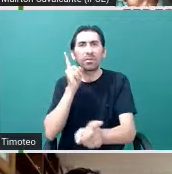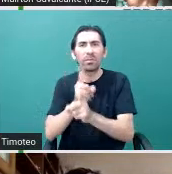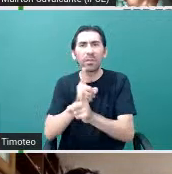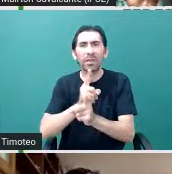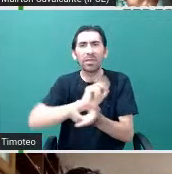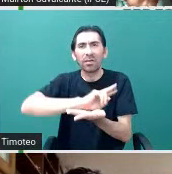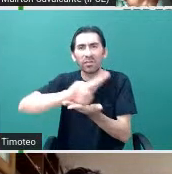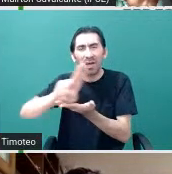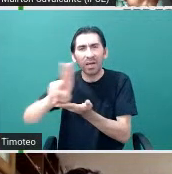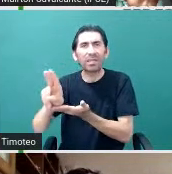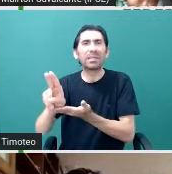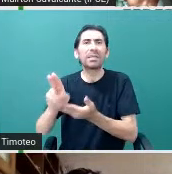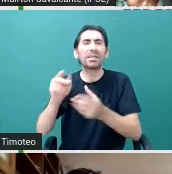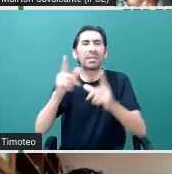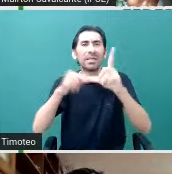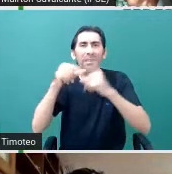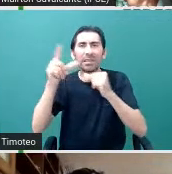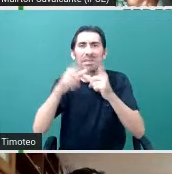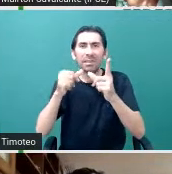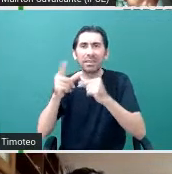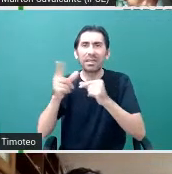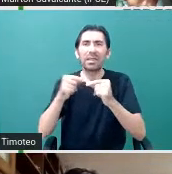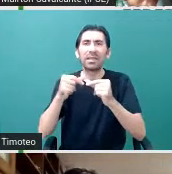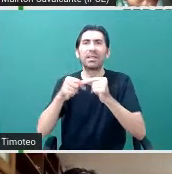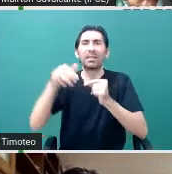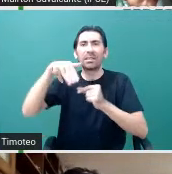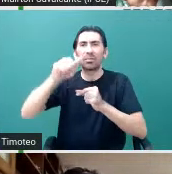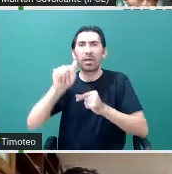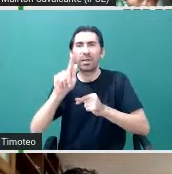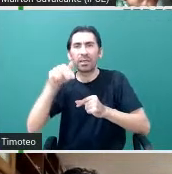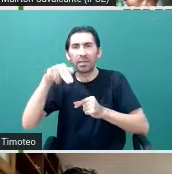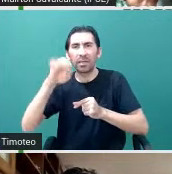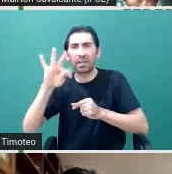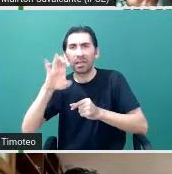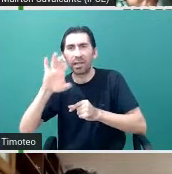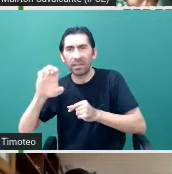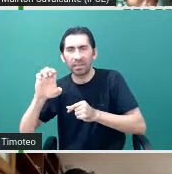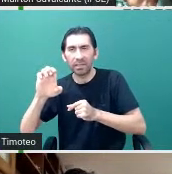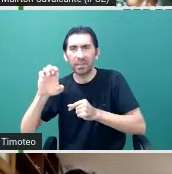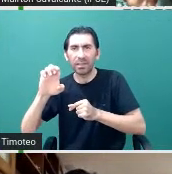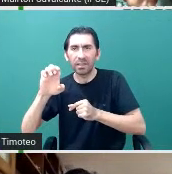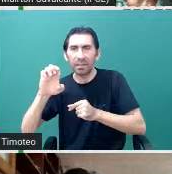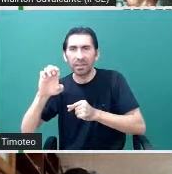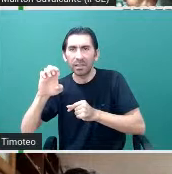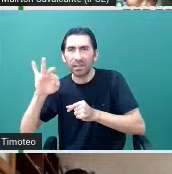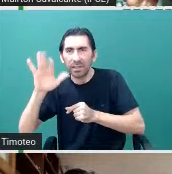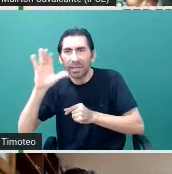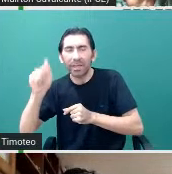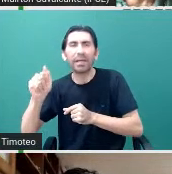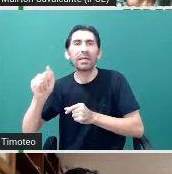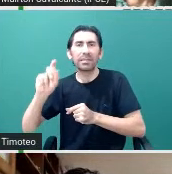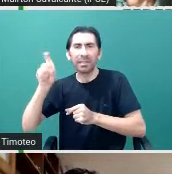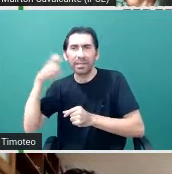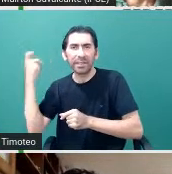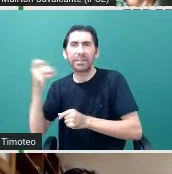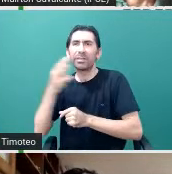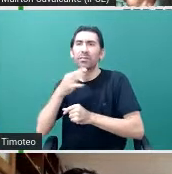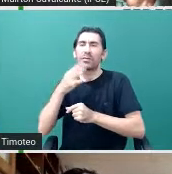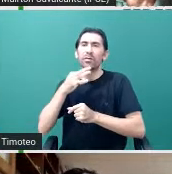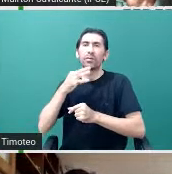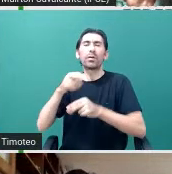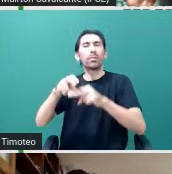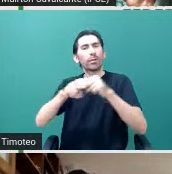estrelas anãs brancas magnéticas, quando antes eram conhecidas 100. Então, de novo, usando esses